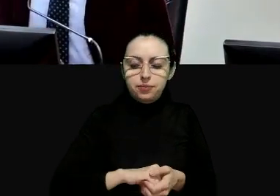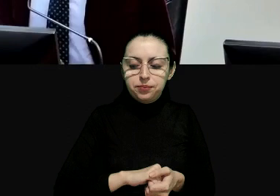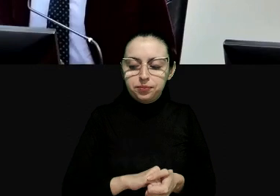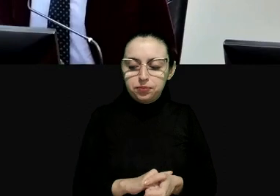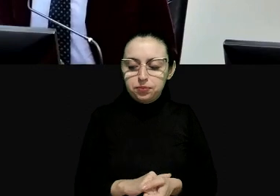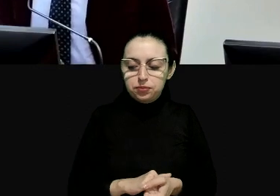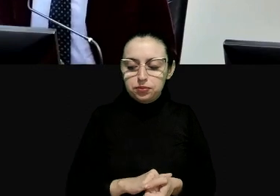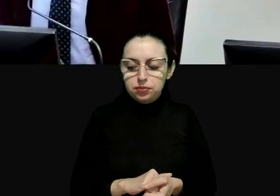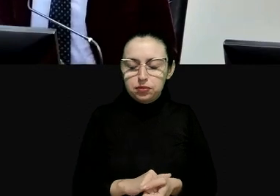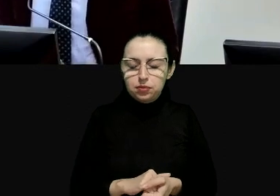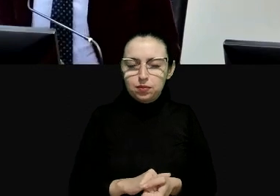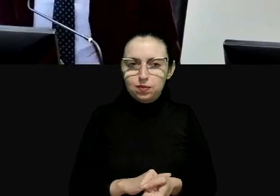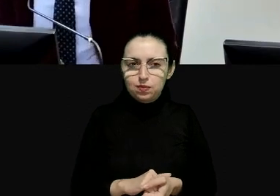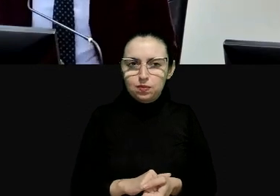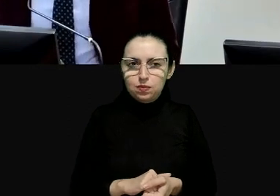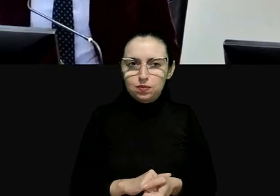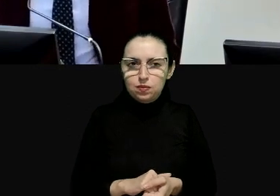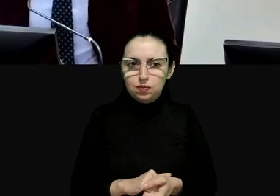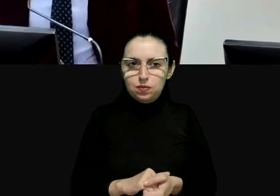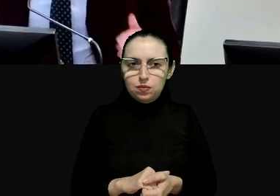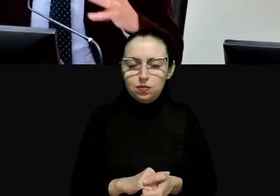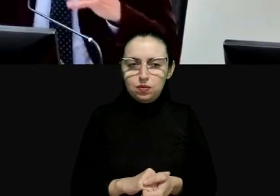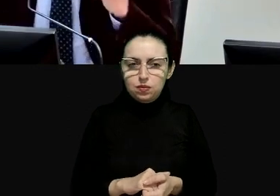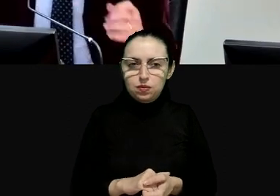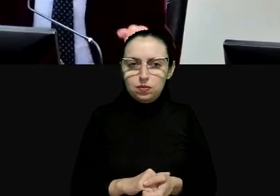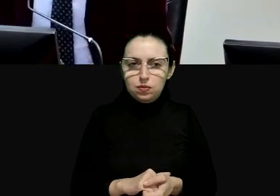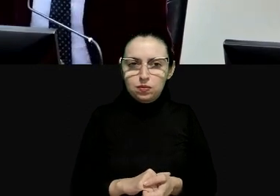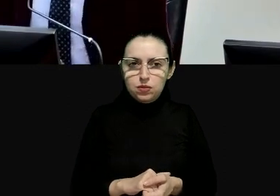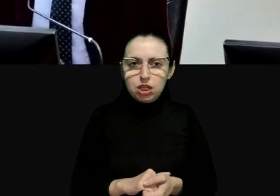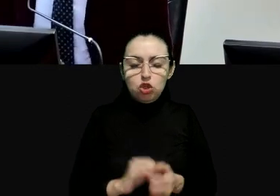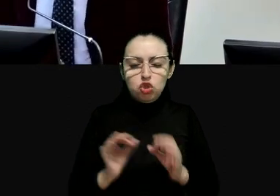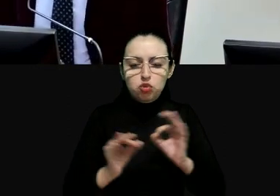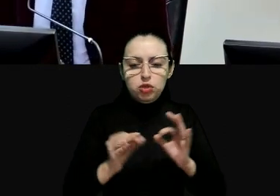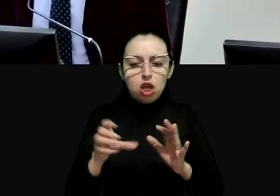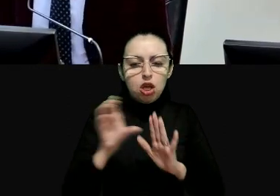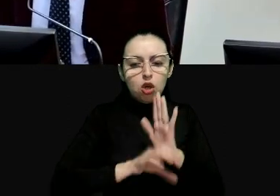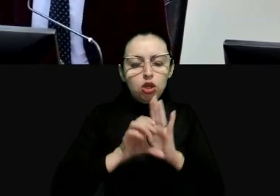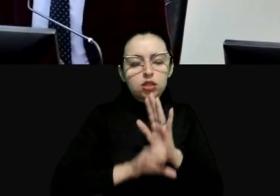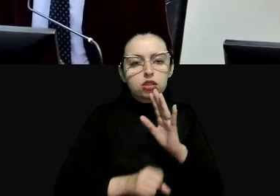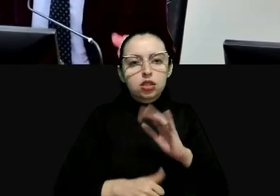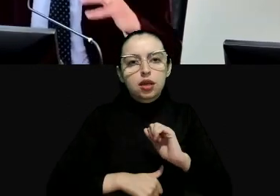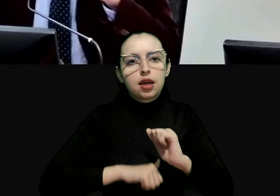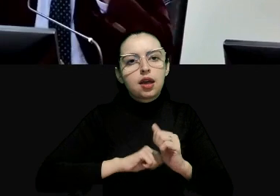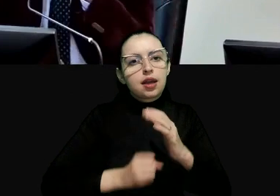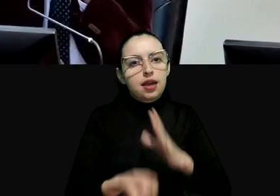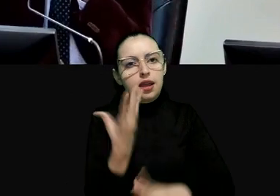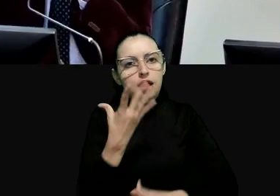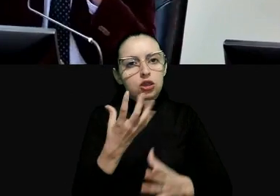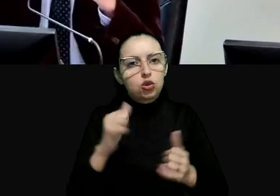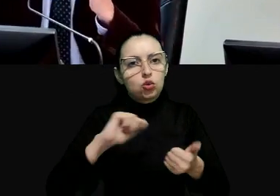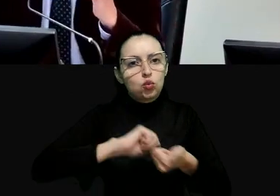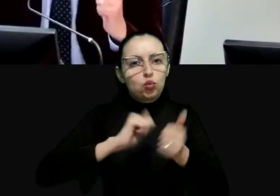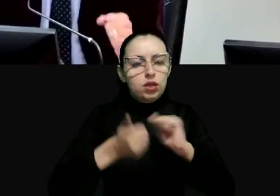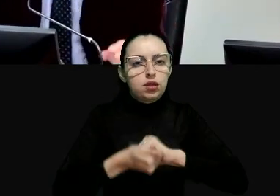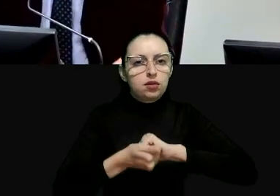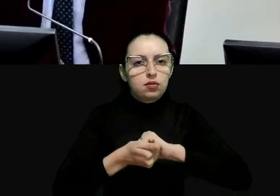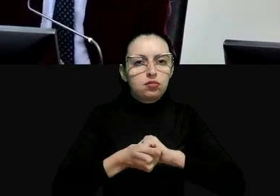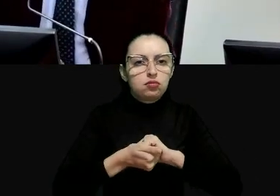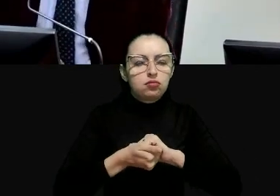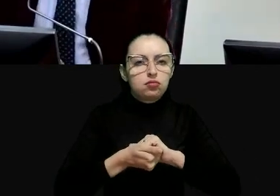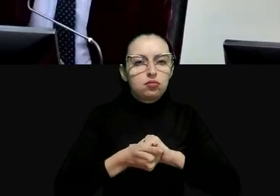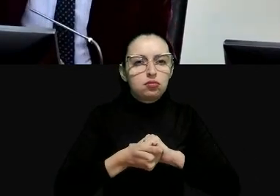senhor de esquerda e a verdade é que ao princípio o constitucionalismo transformador viene visto